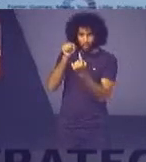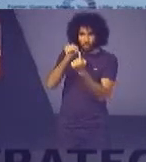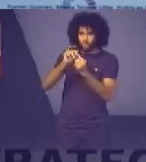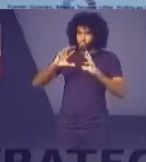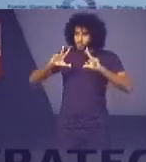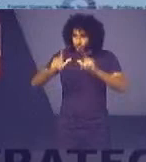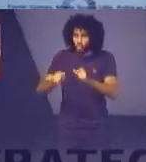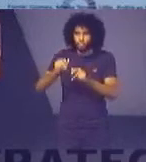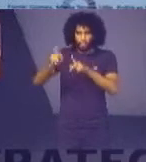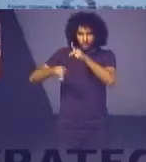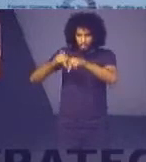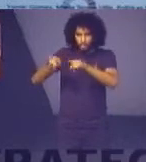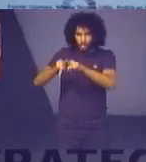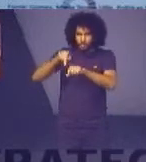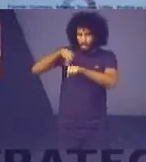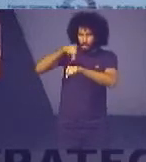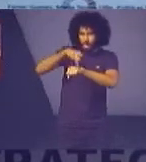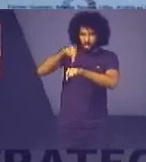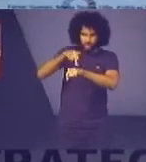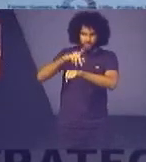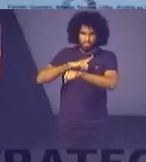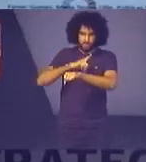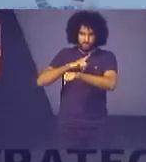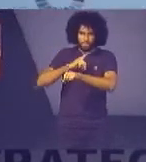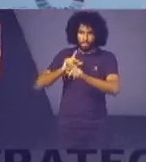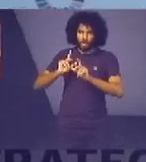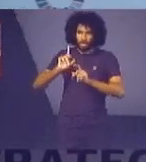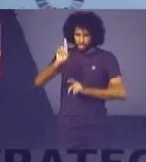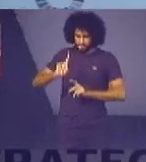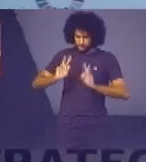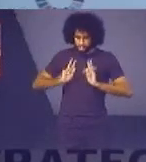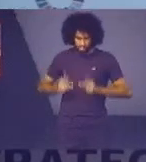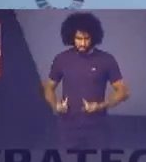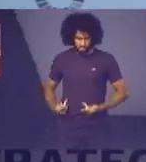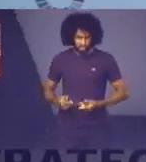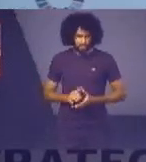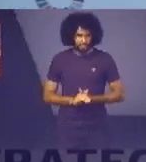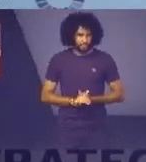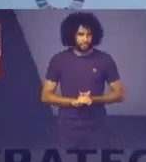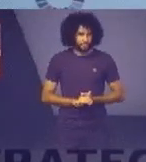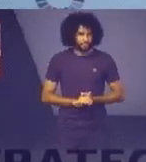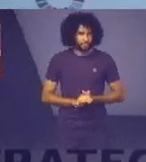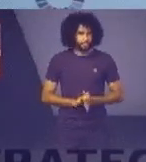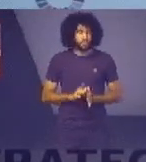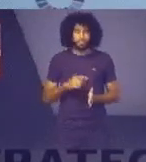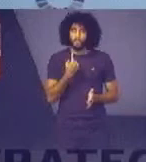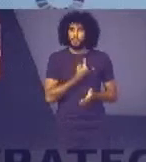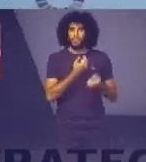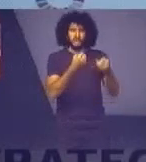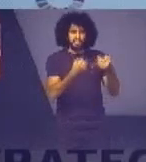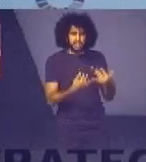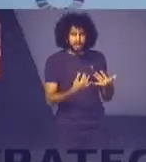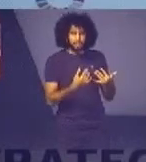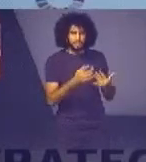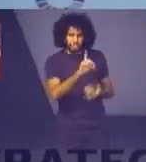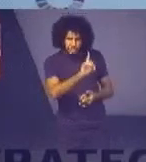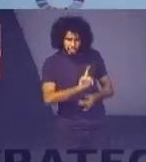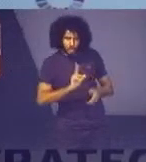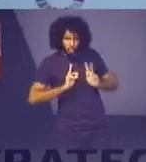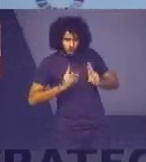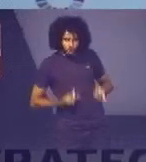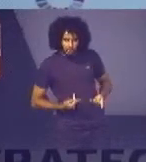nações Em busca da paz social e da dignidade da pessoa humana Quando nós falamos de direitos humanos Nós